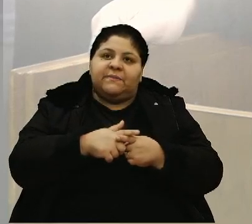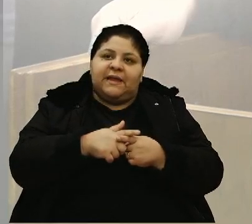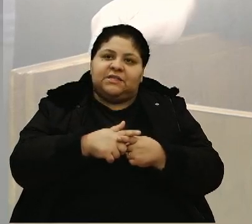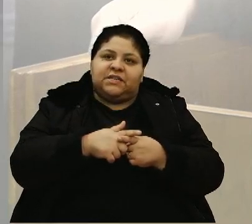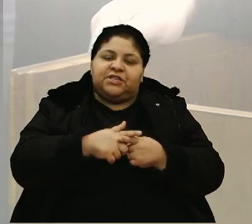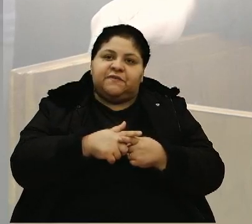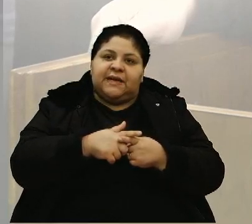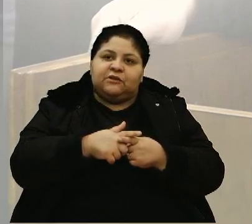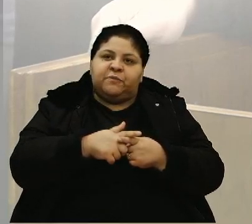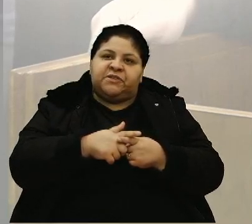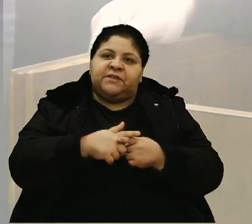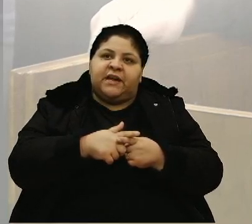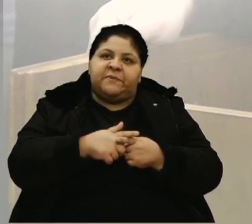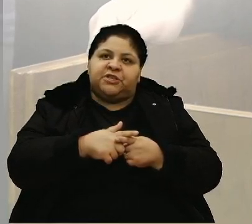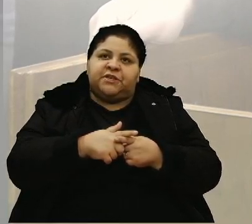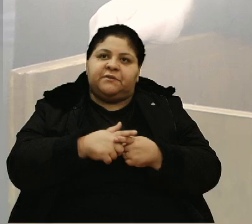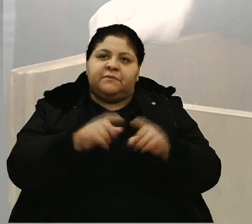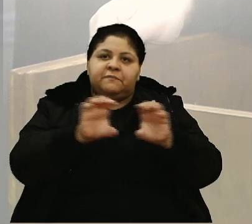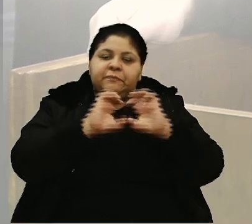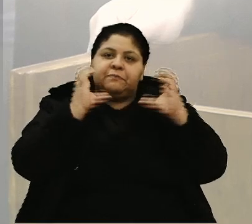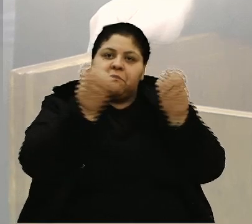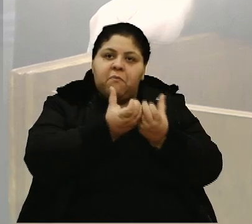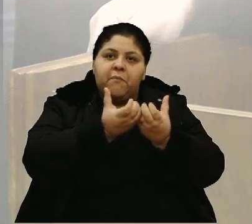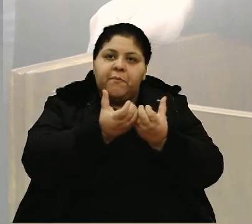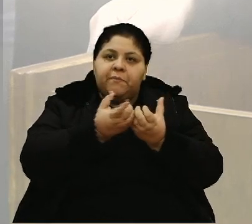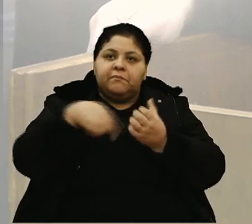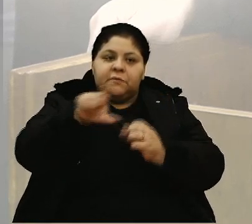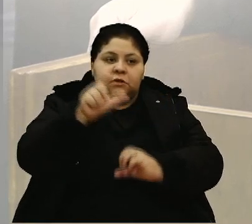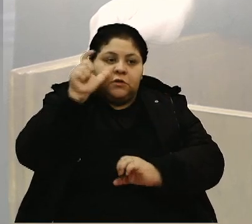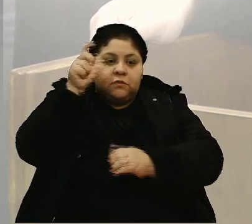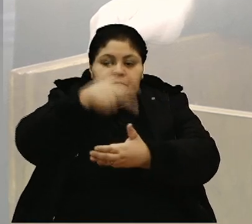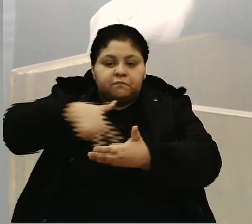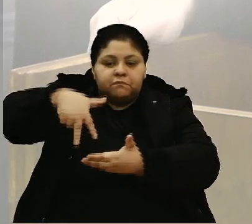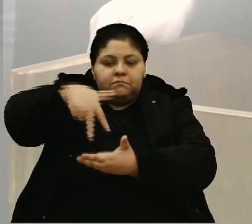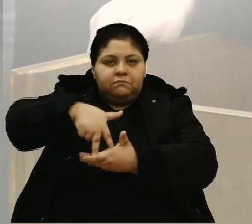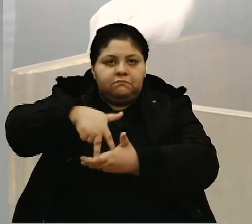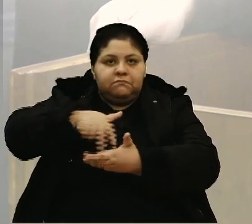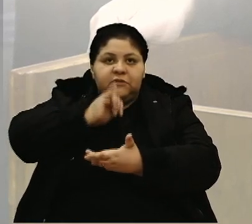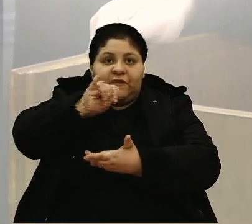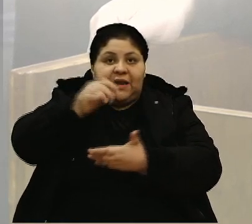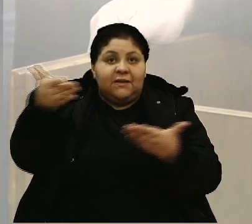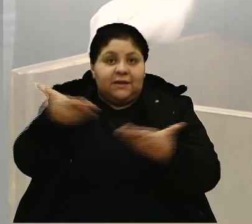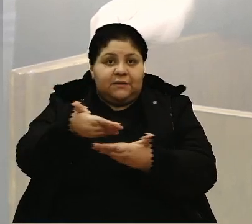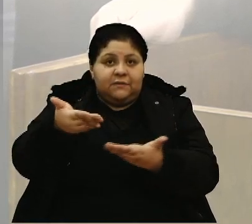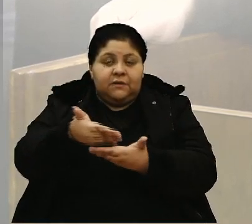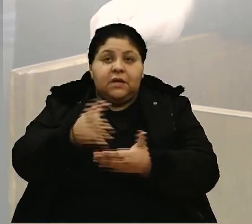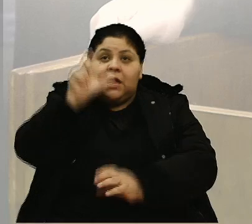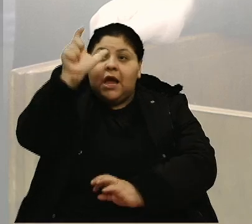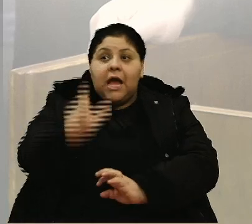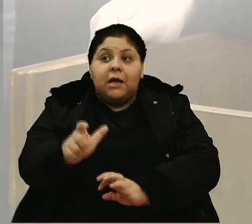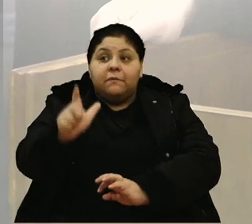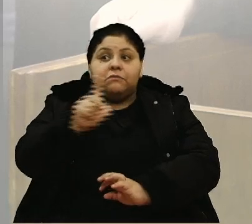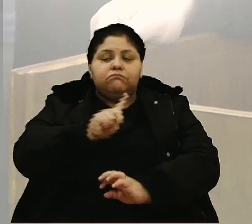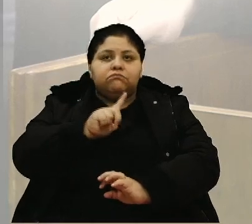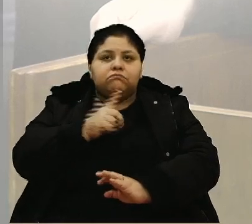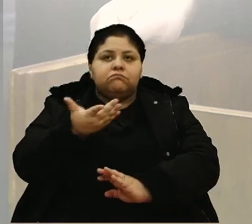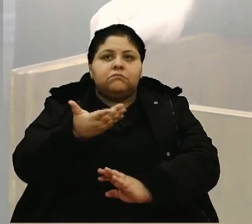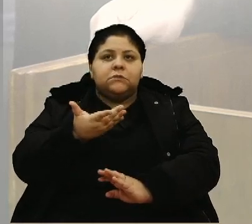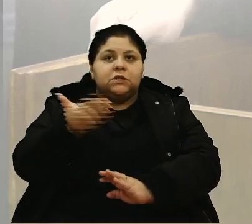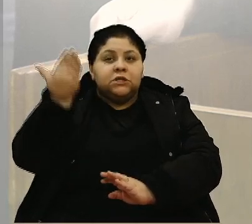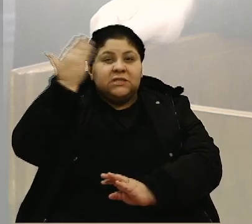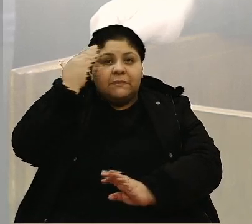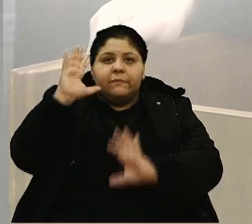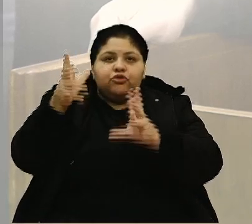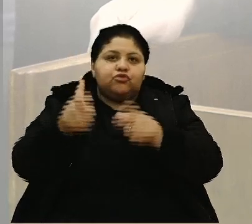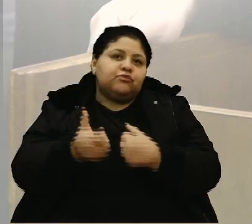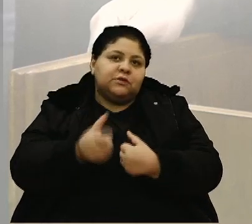Eu sou cobrado lá pela comunidade. E quando a gente vem para a tribuna e está aqui ocupando esse cargo, as pessoas têm que nós sabemos de